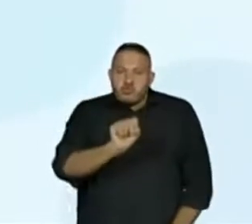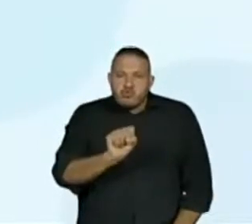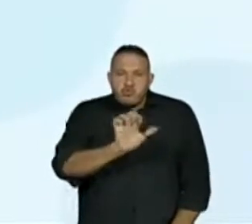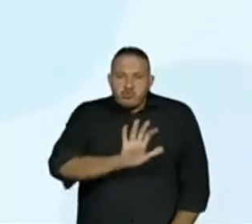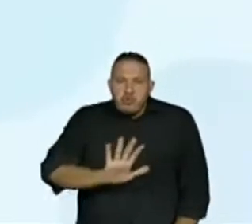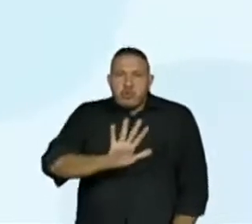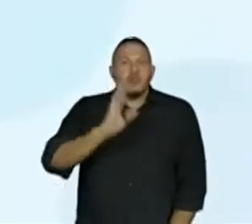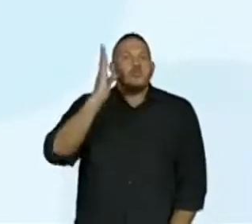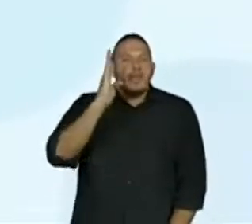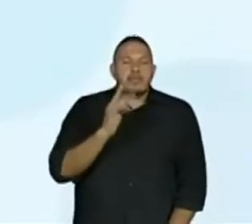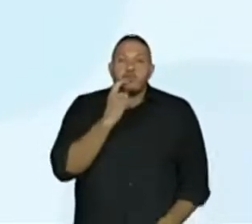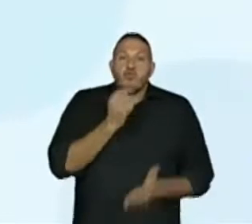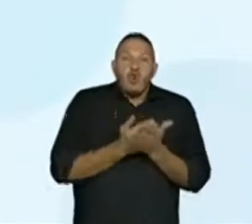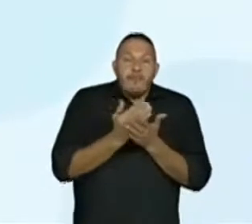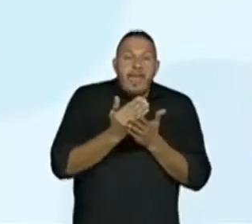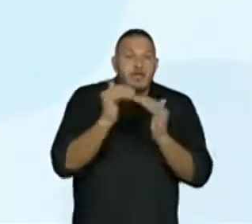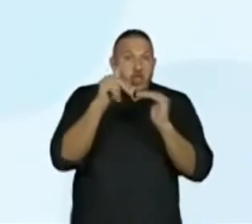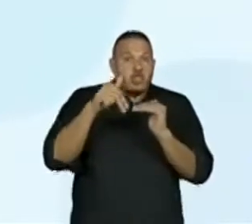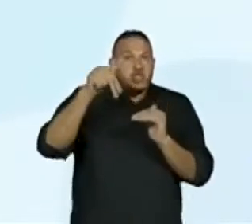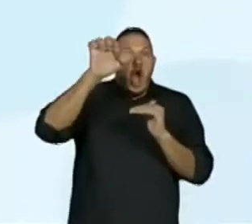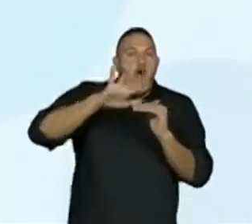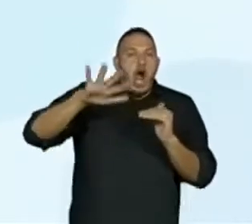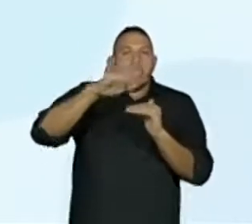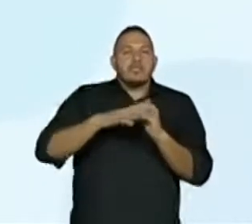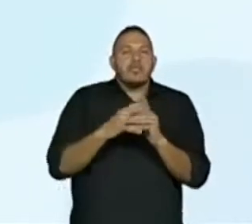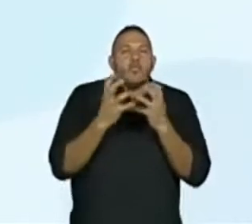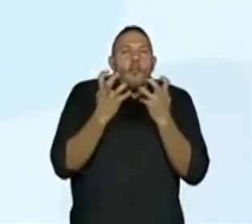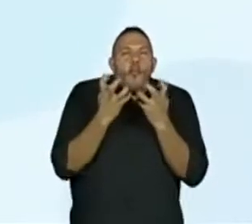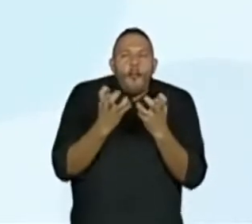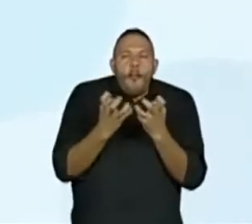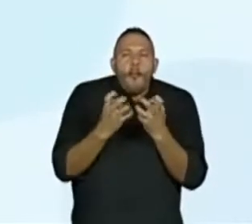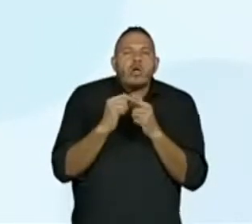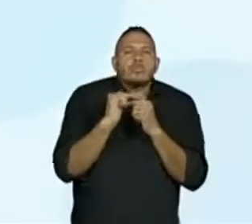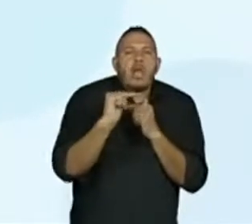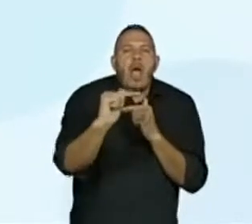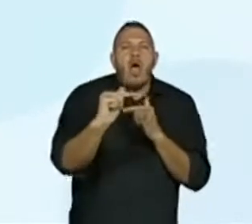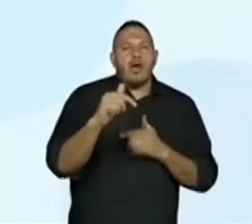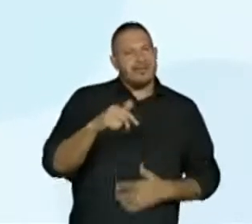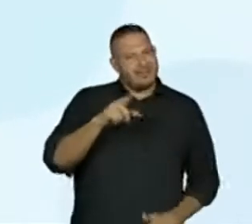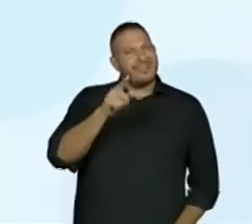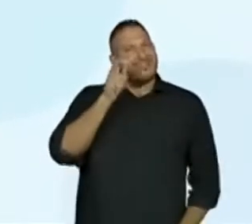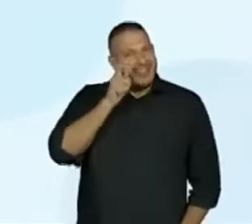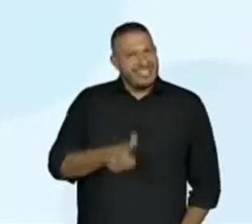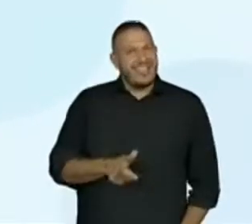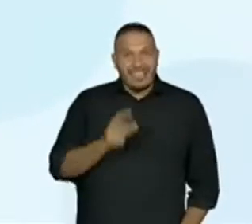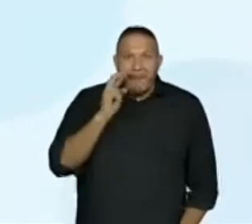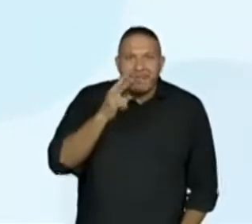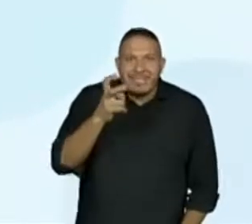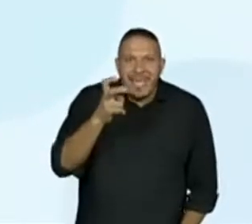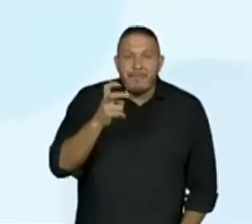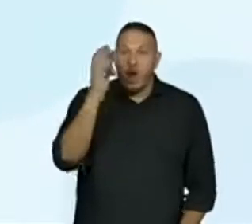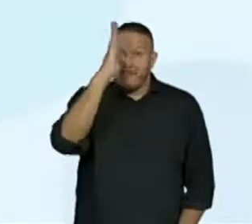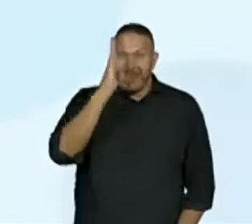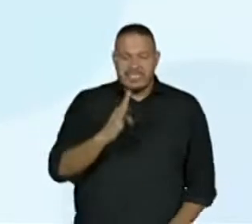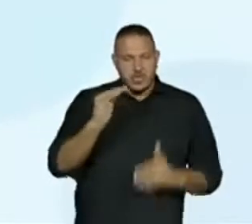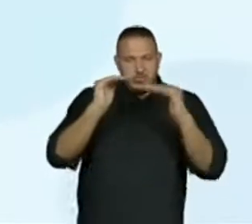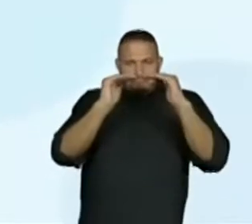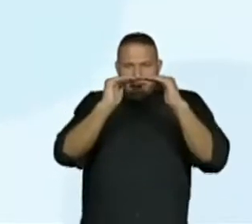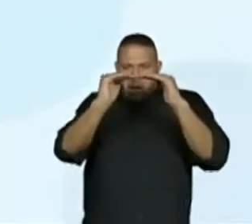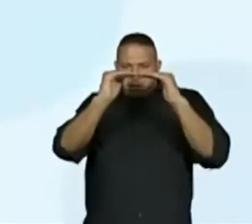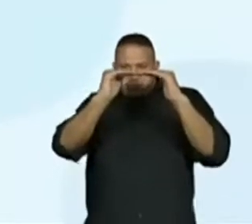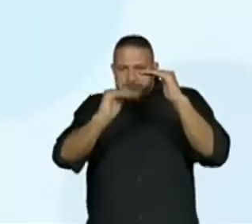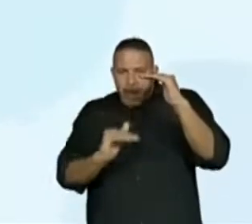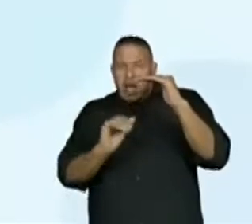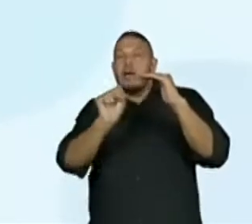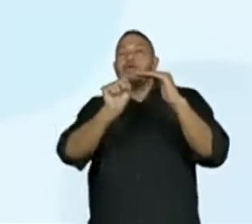estação seca para os índios do norte do Brasil isso é interessante percebem indicação climática